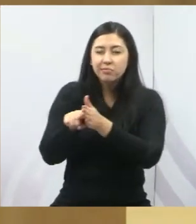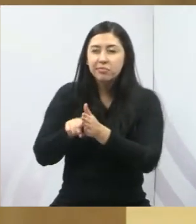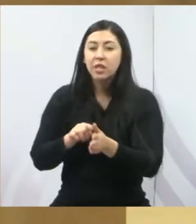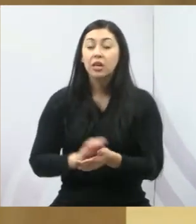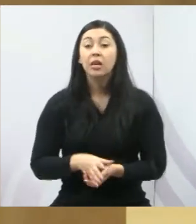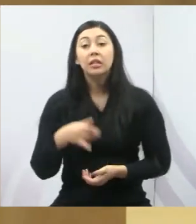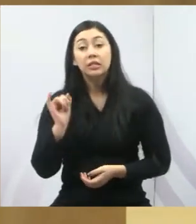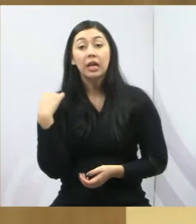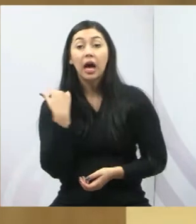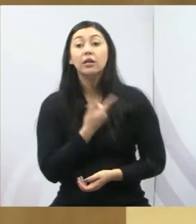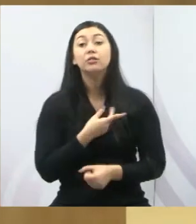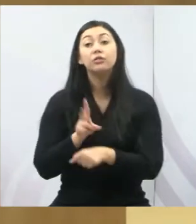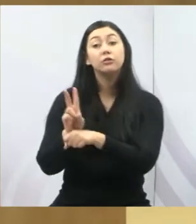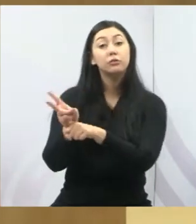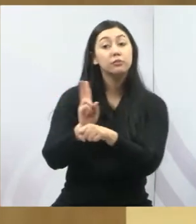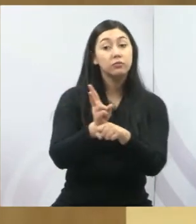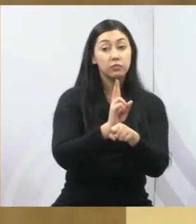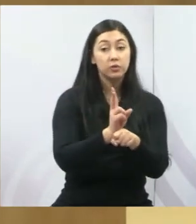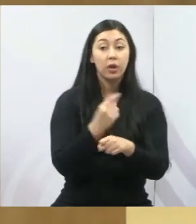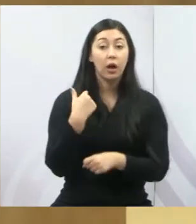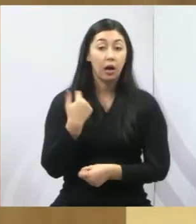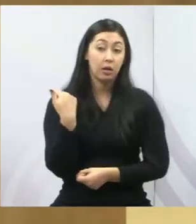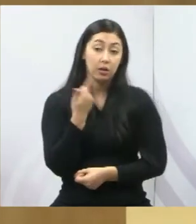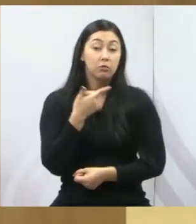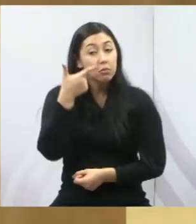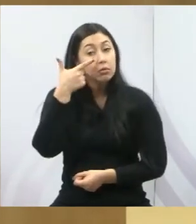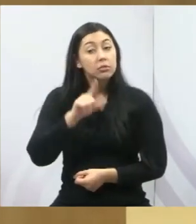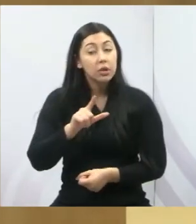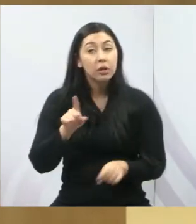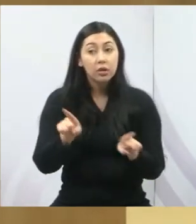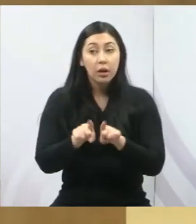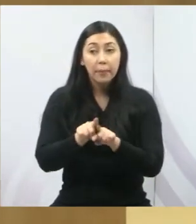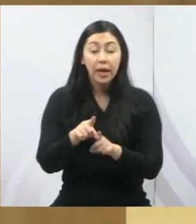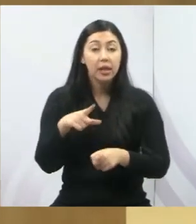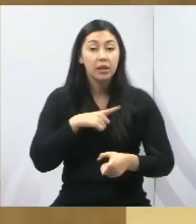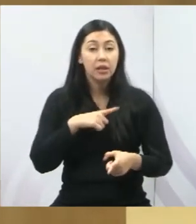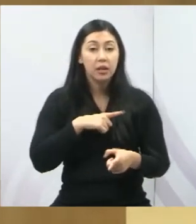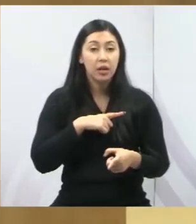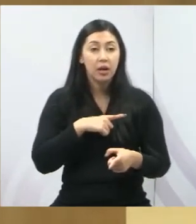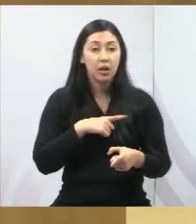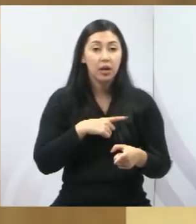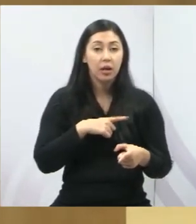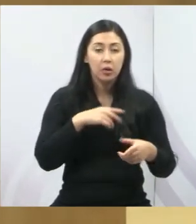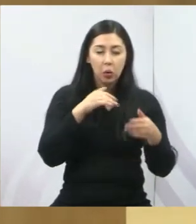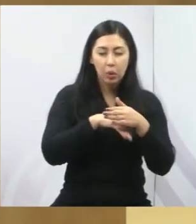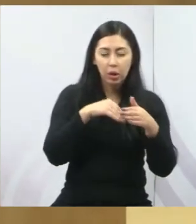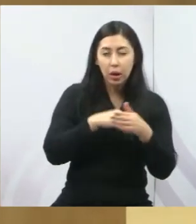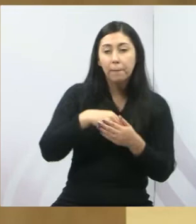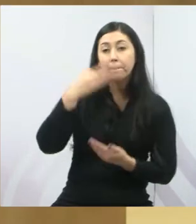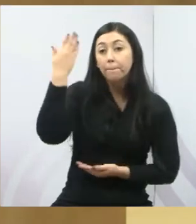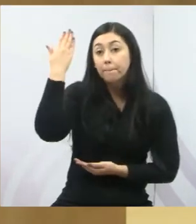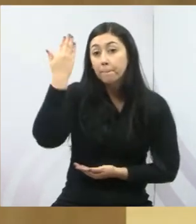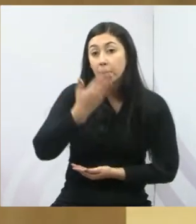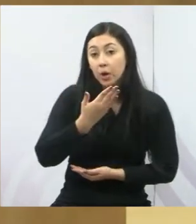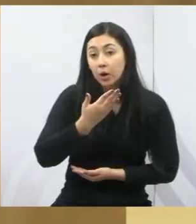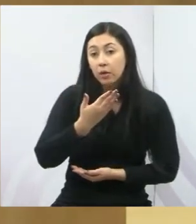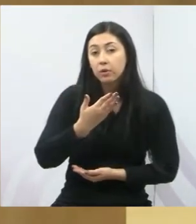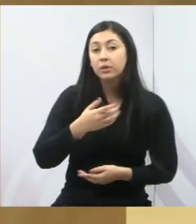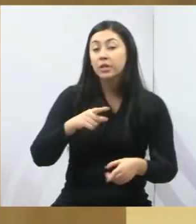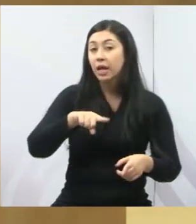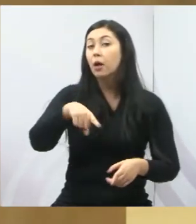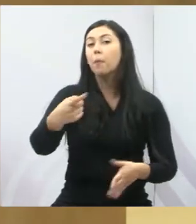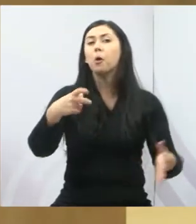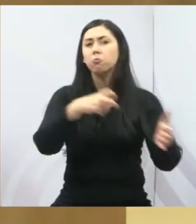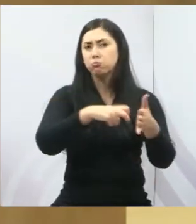vigilância mediante as câmaras, você consegue produzir um acervo probatório, produzir provas para fazer a punição